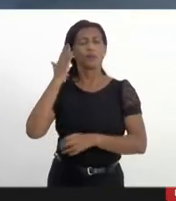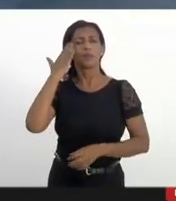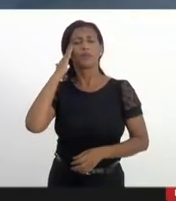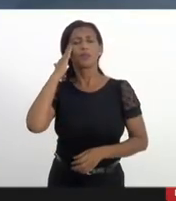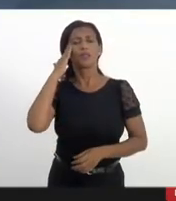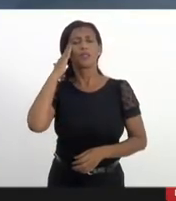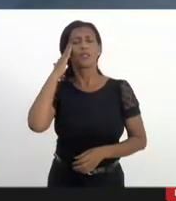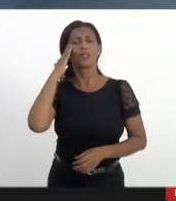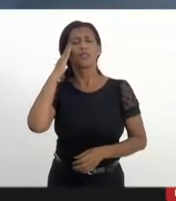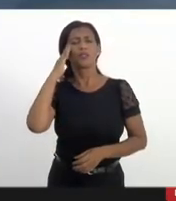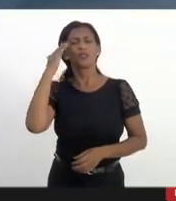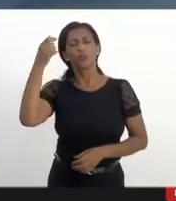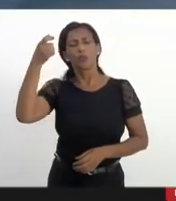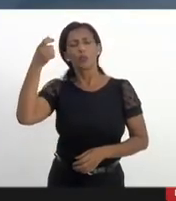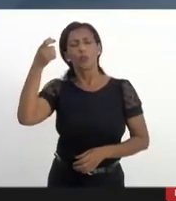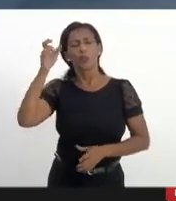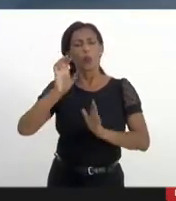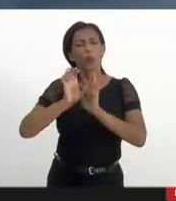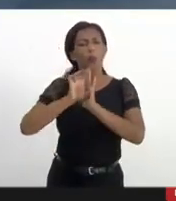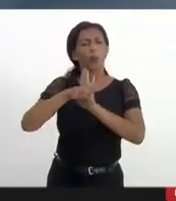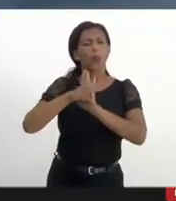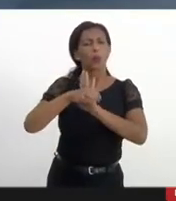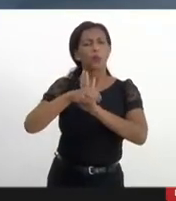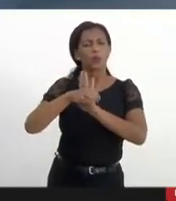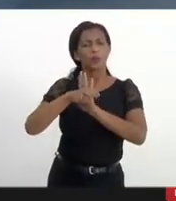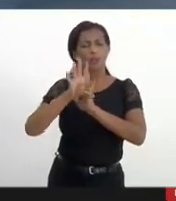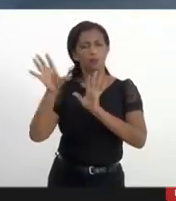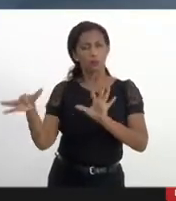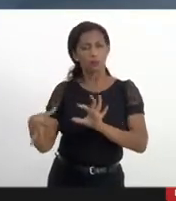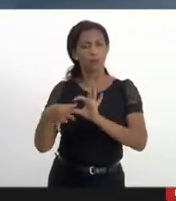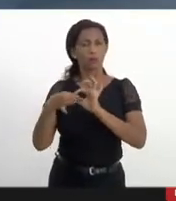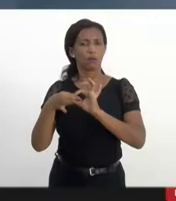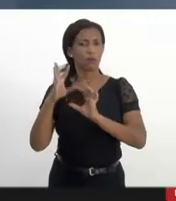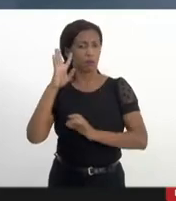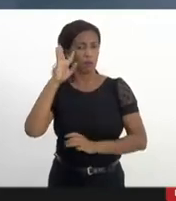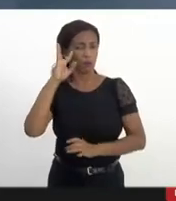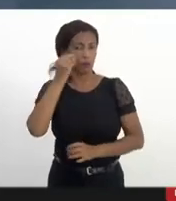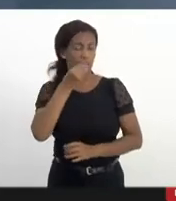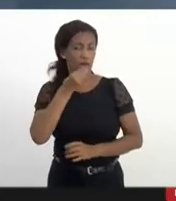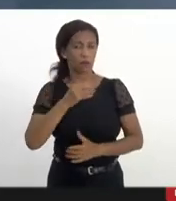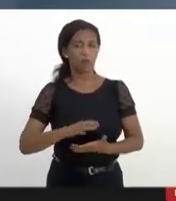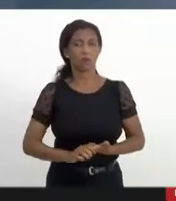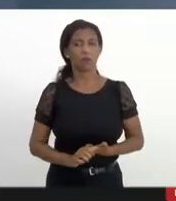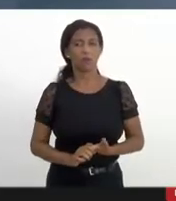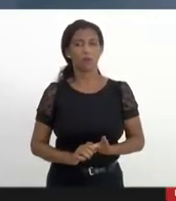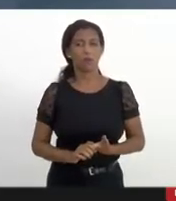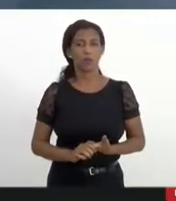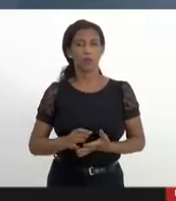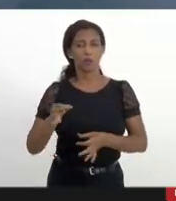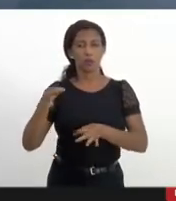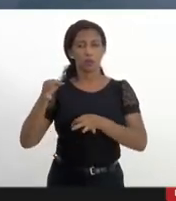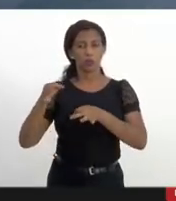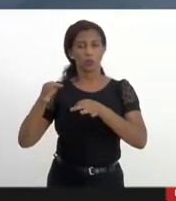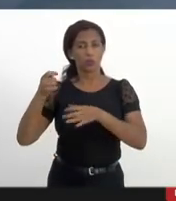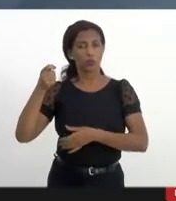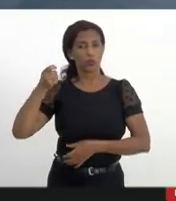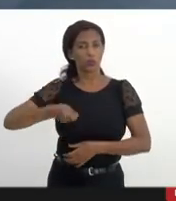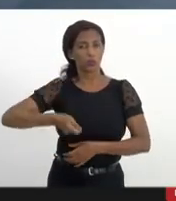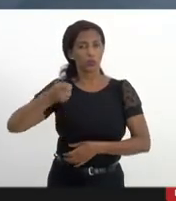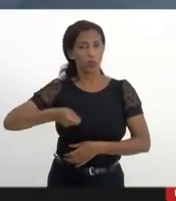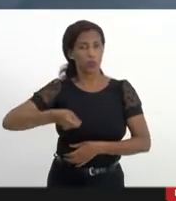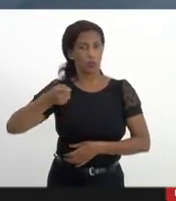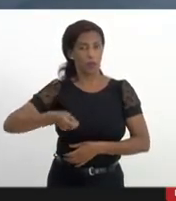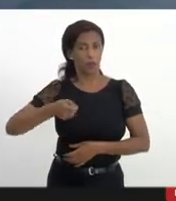de excepcionalidade, que está atrelado a uma decisão preliminar do julgamento da DPF 635